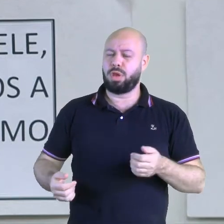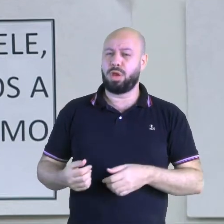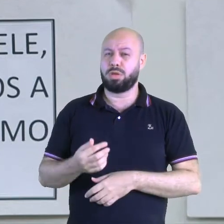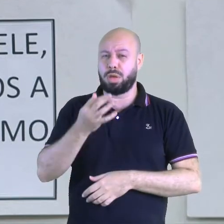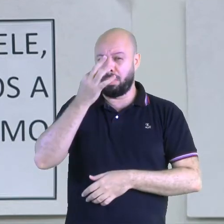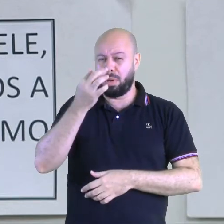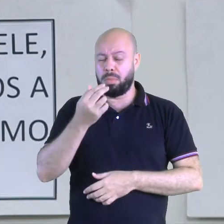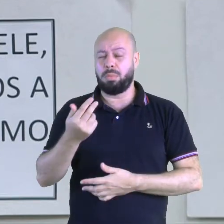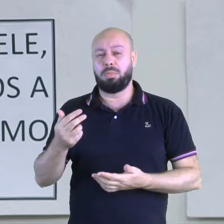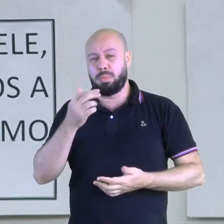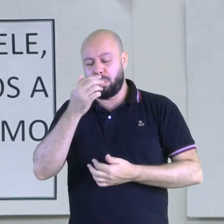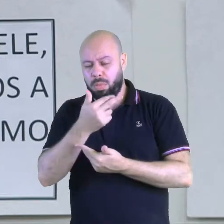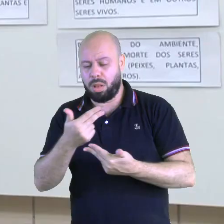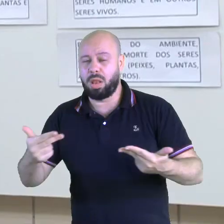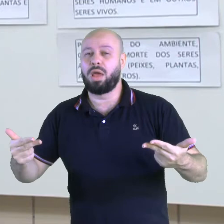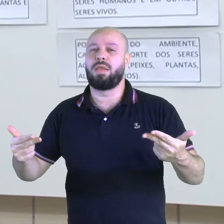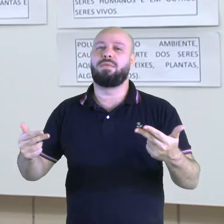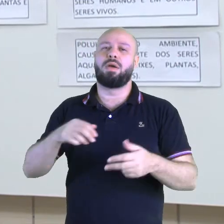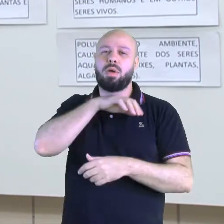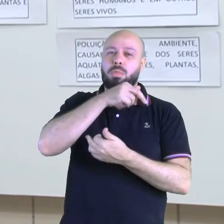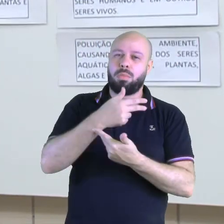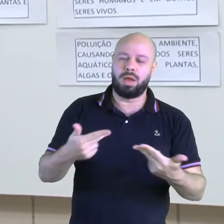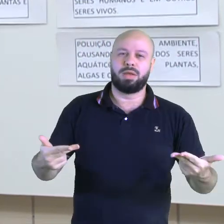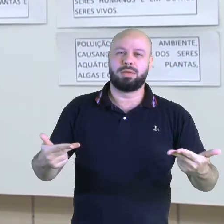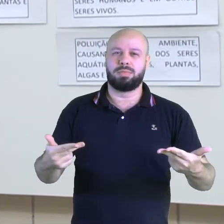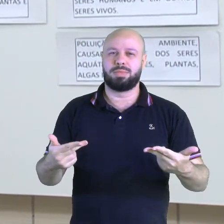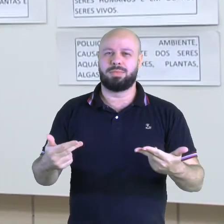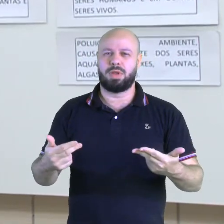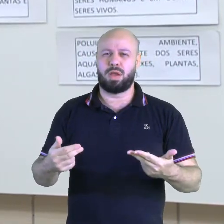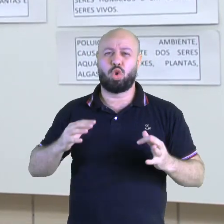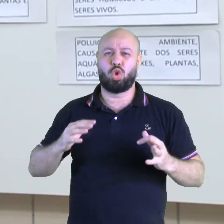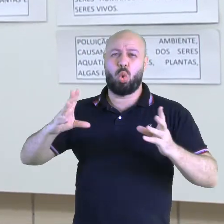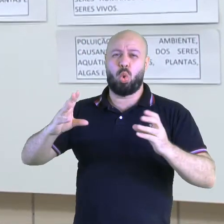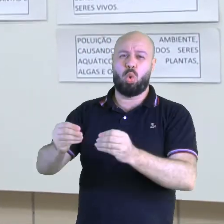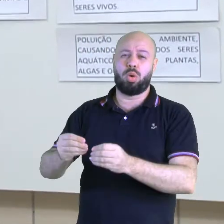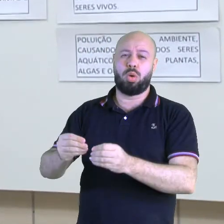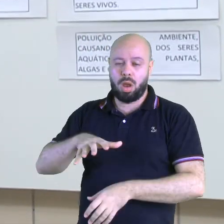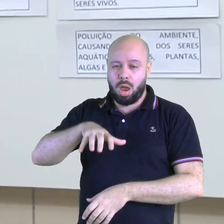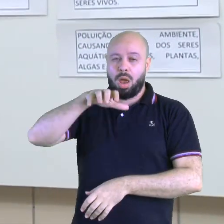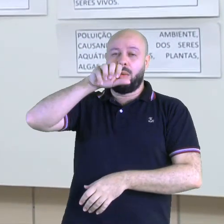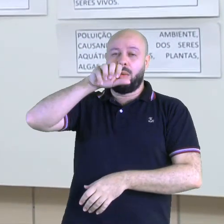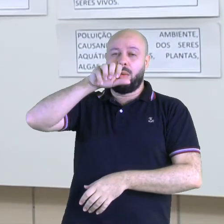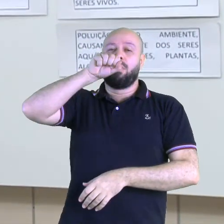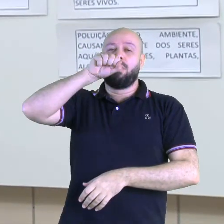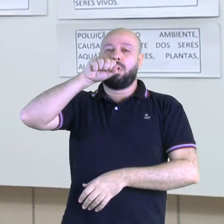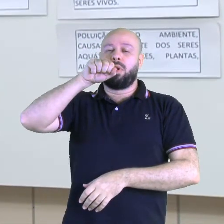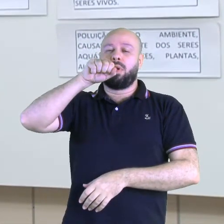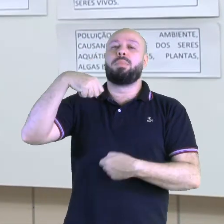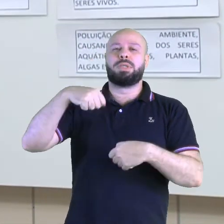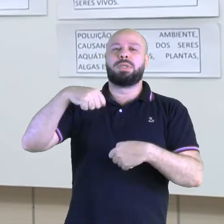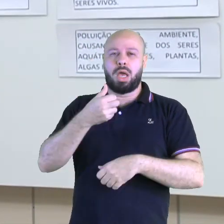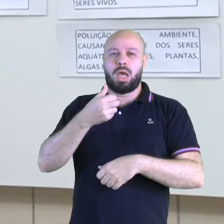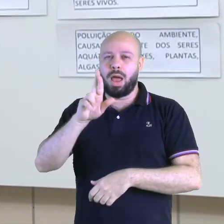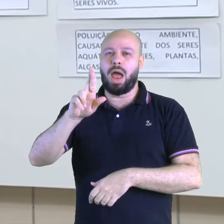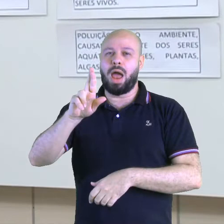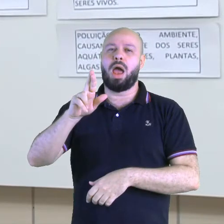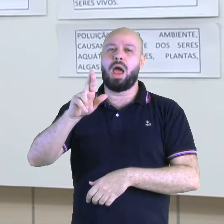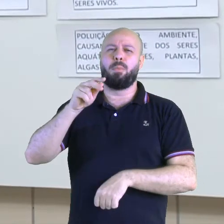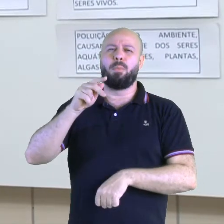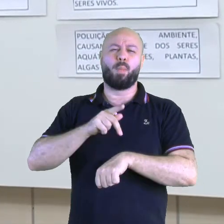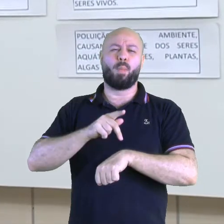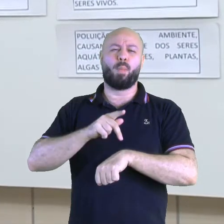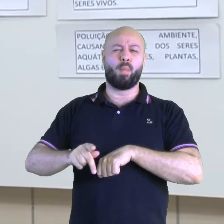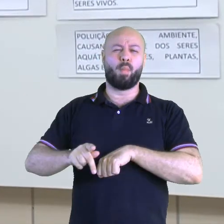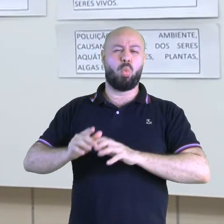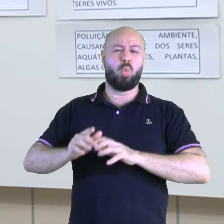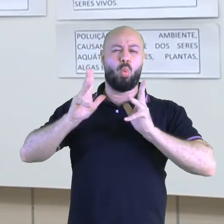Todo ser vivo respira. Então, a gente precisa ter o quê? Um ar puro para respirar. Se esse ar está contaminado, eu